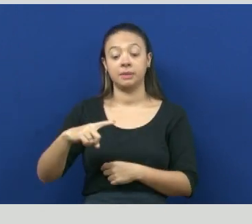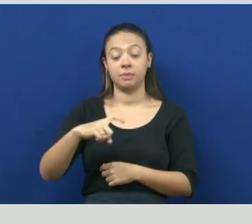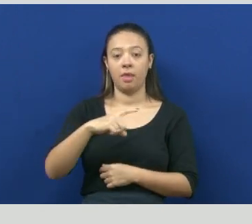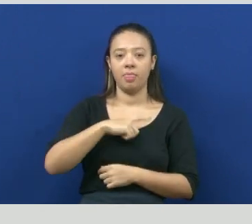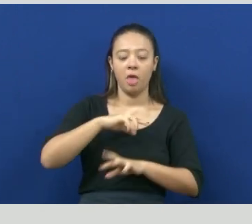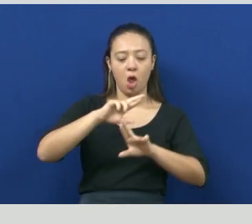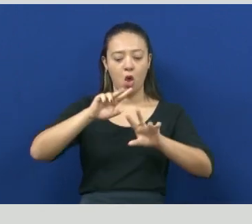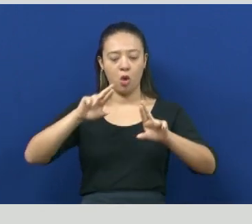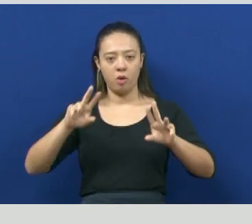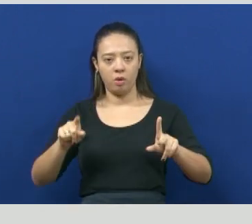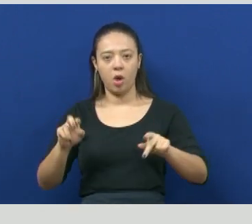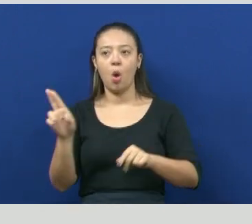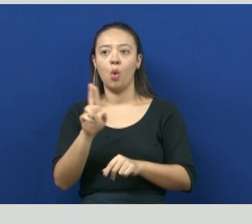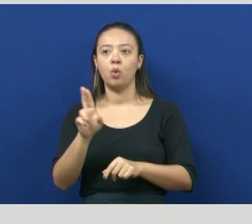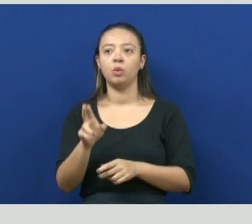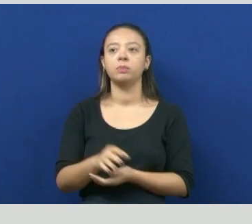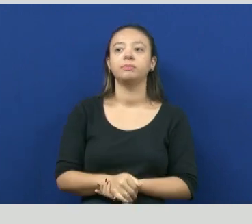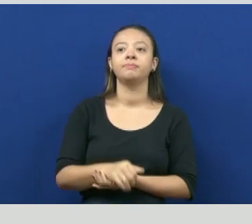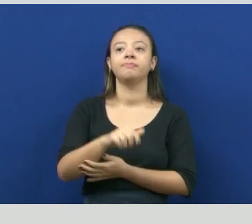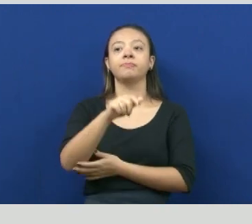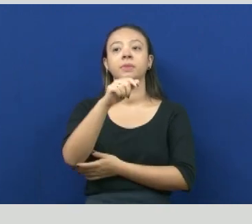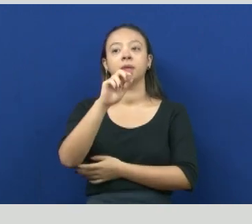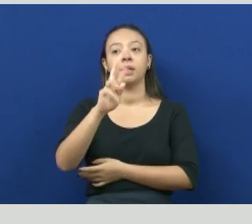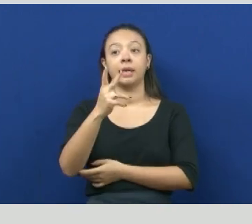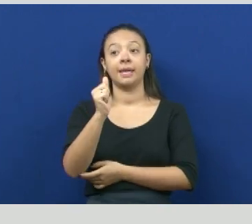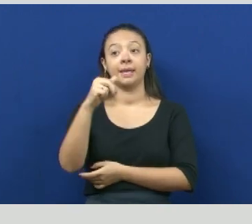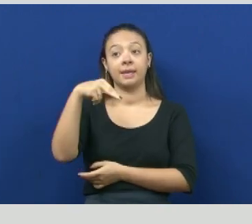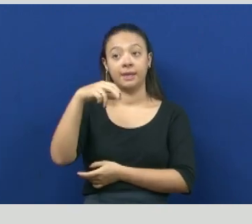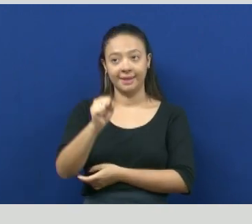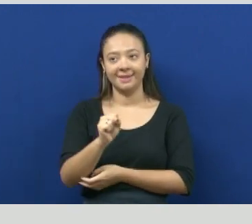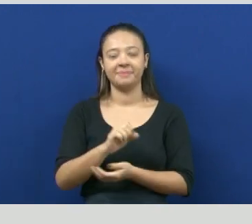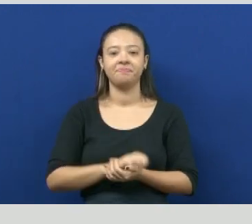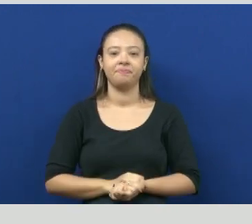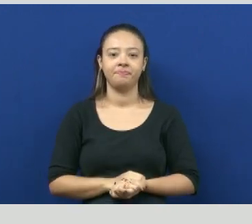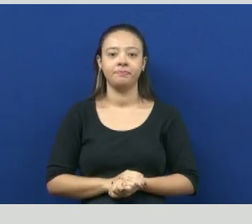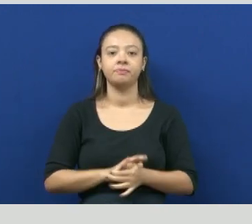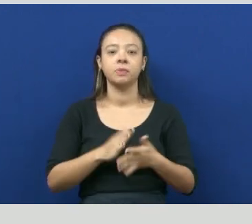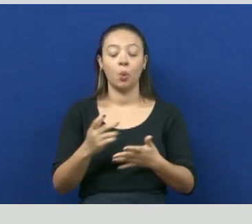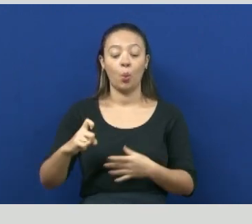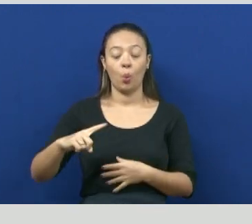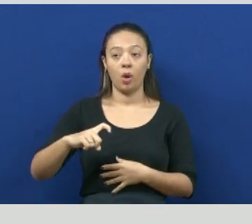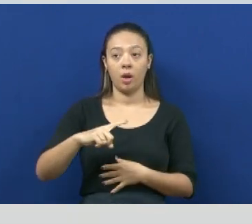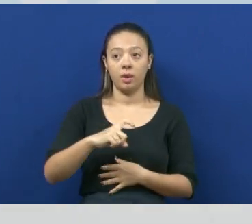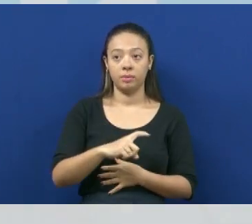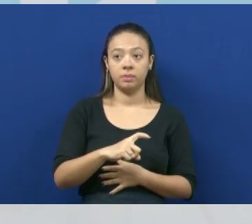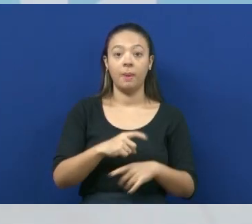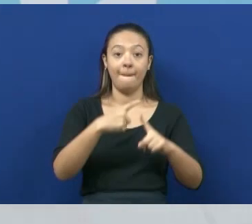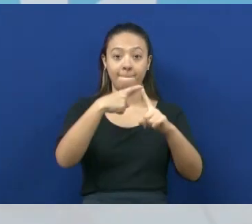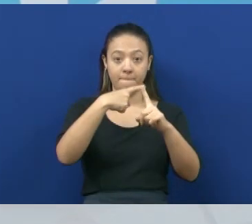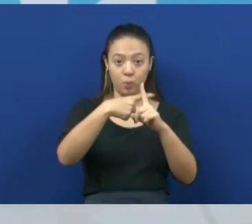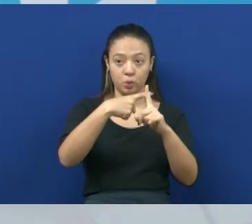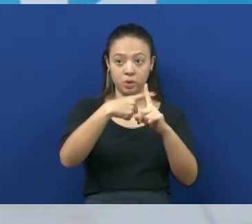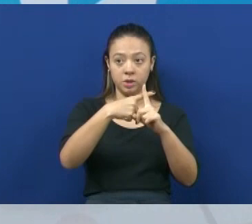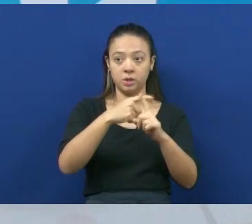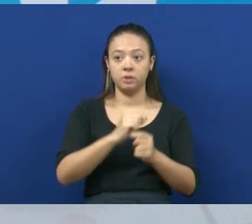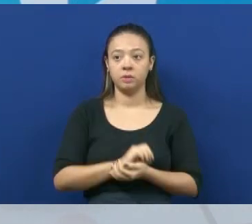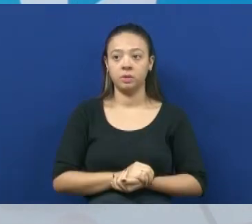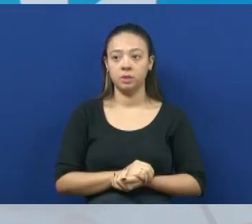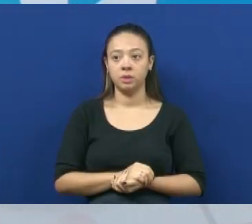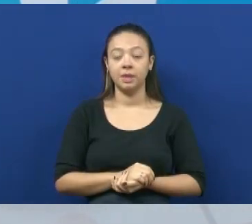-Christian Graham. As bactérias gram-positivas, elas ficam